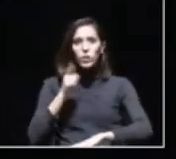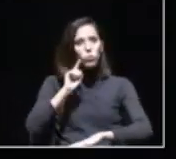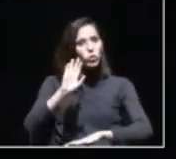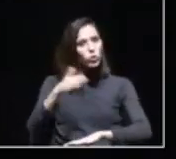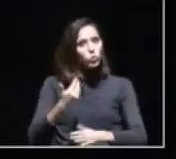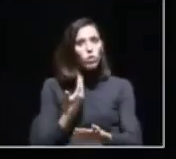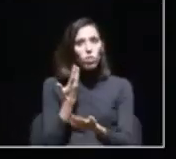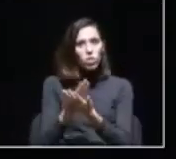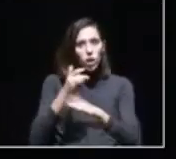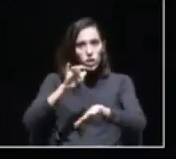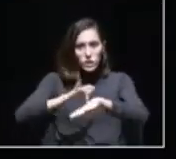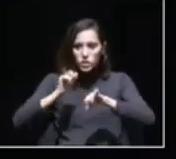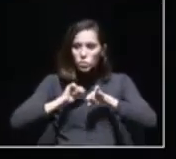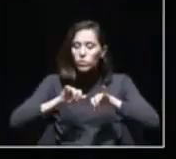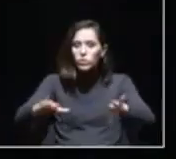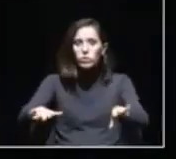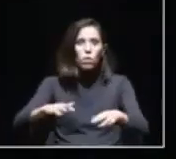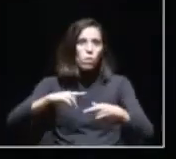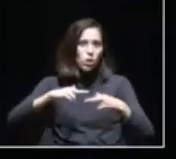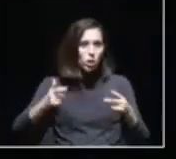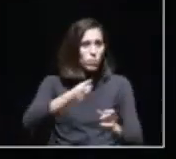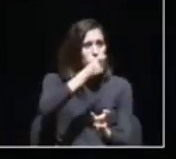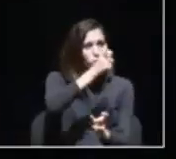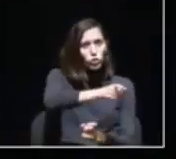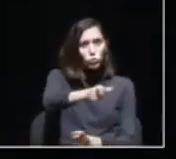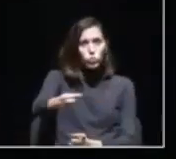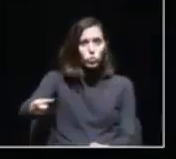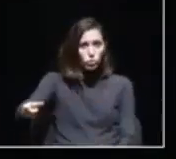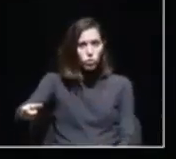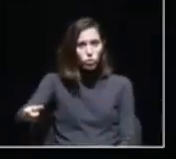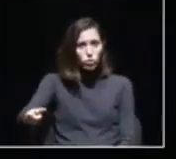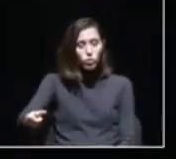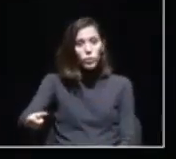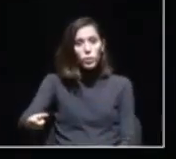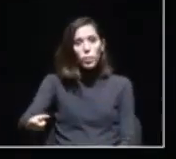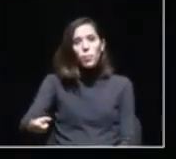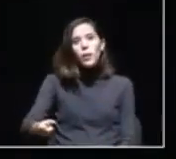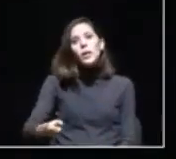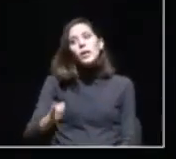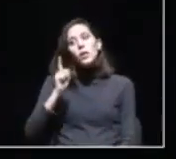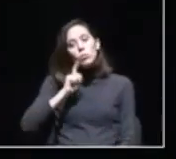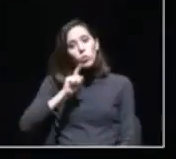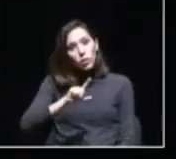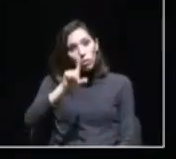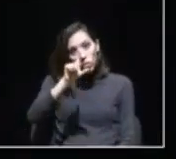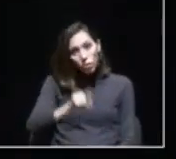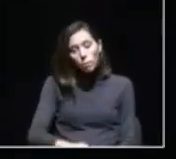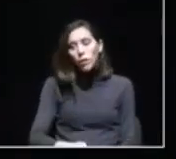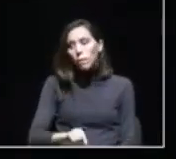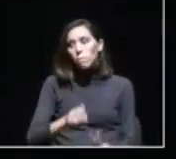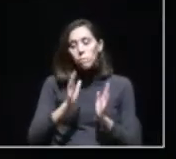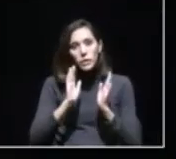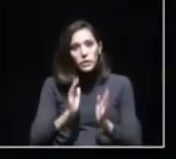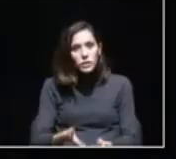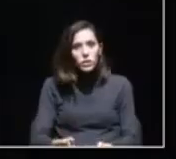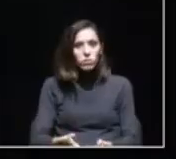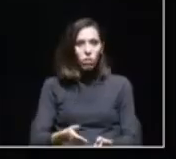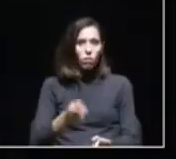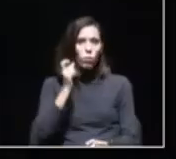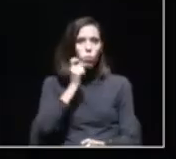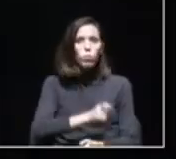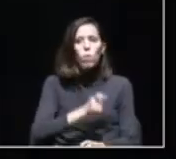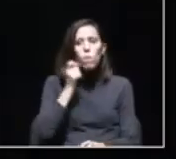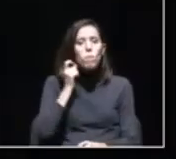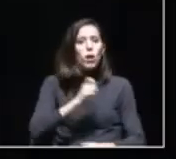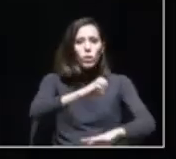sensibilização por parte da Câmara junto da população. Não menos importante é a necessidade de estes pombais estarem dotados de todas